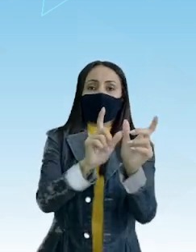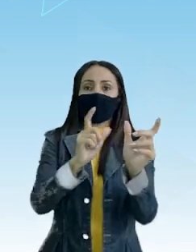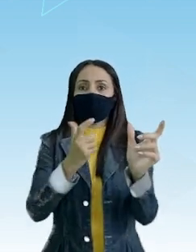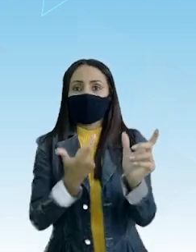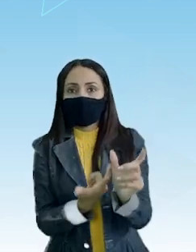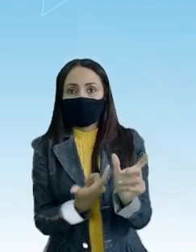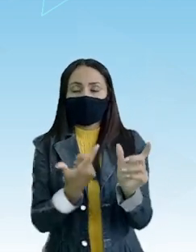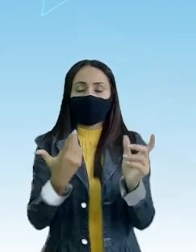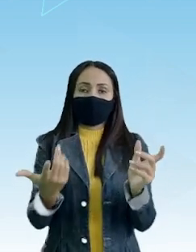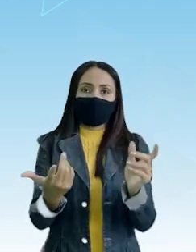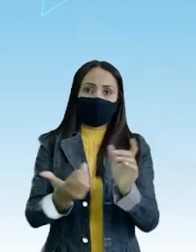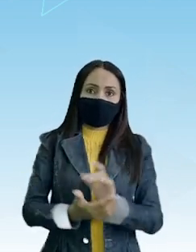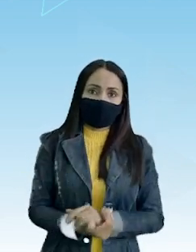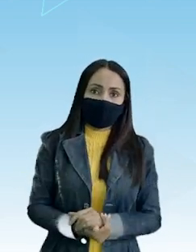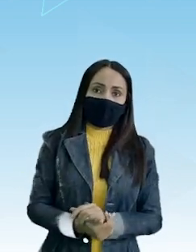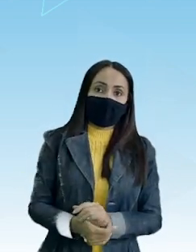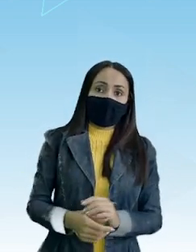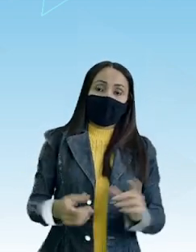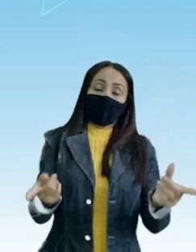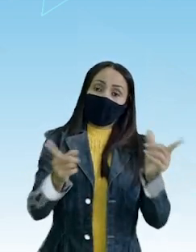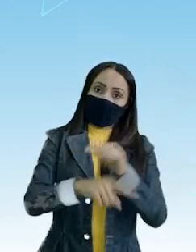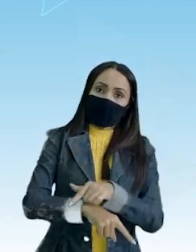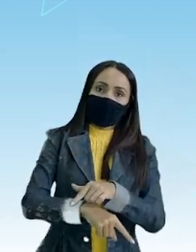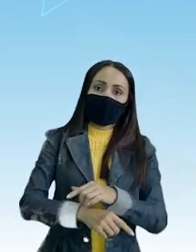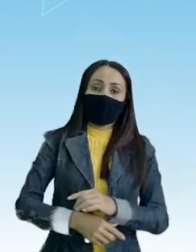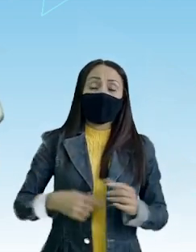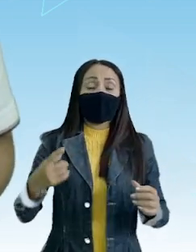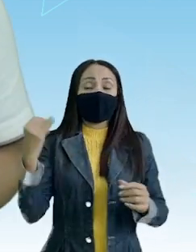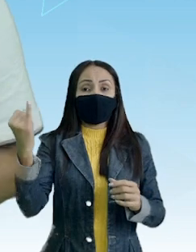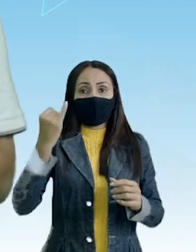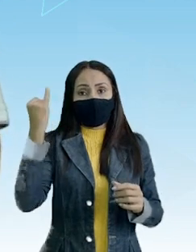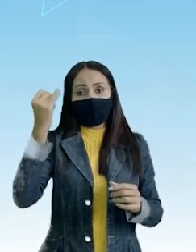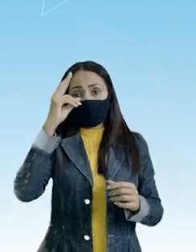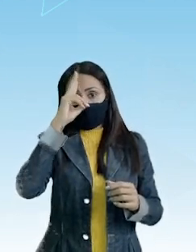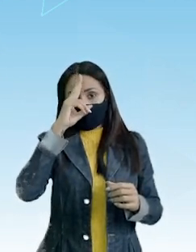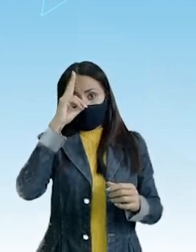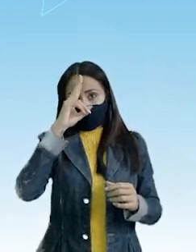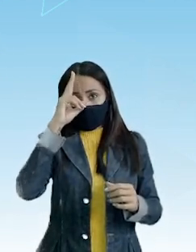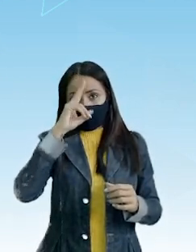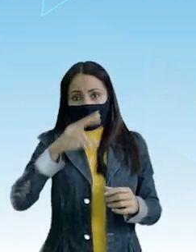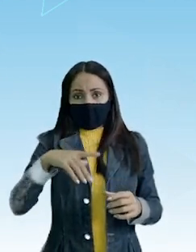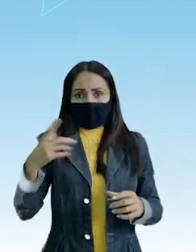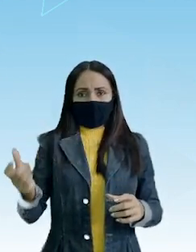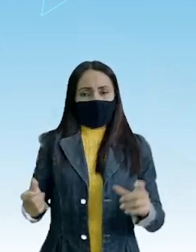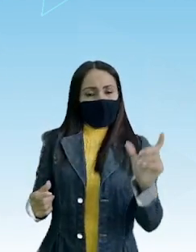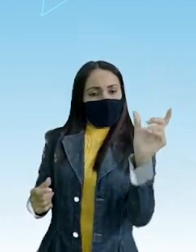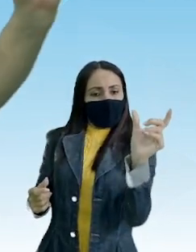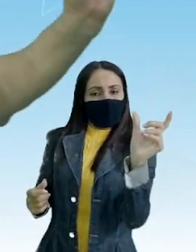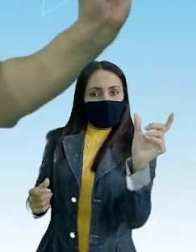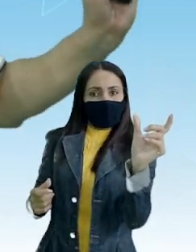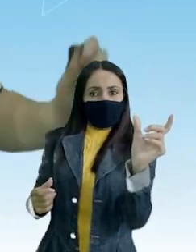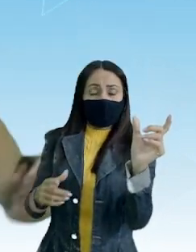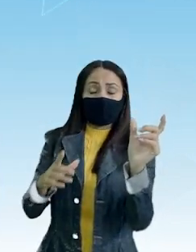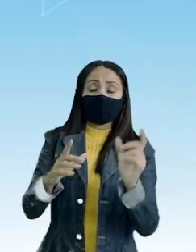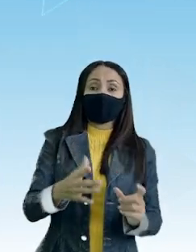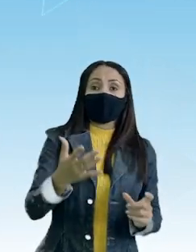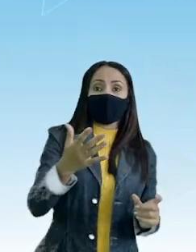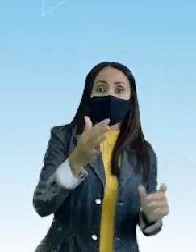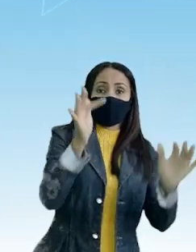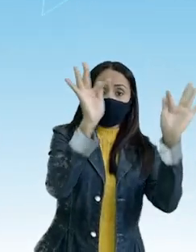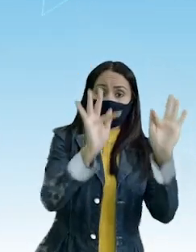Sentidos Opostos E é importante Lembrar Que até pelo Prefixo Por exemplo Feliz